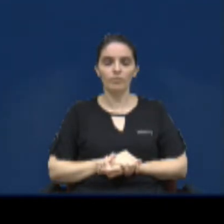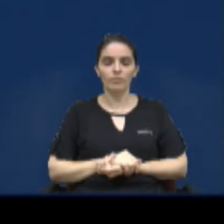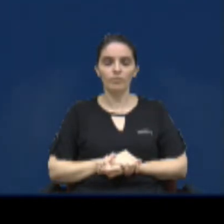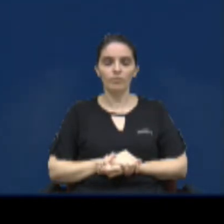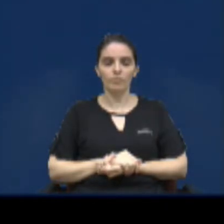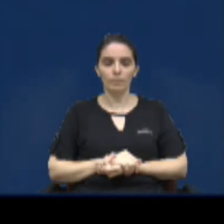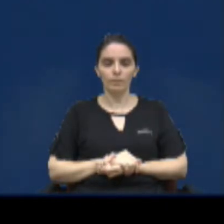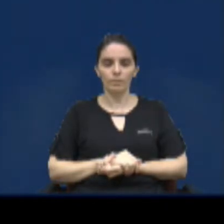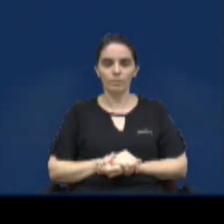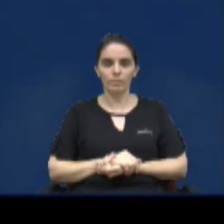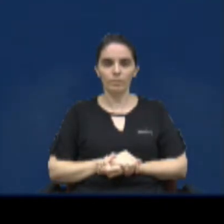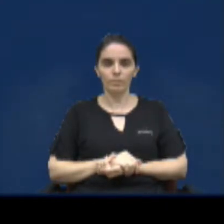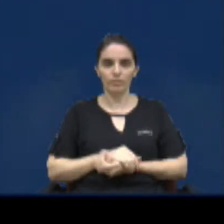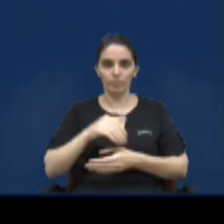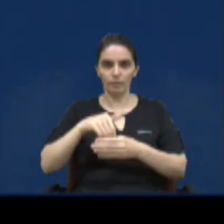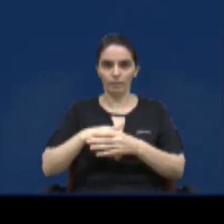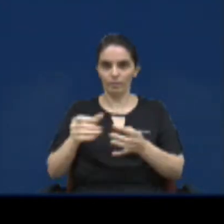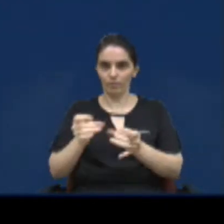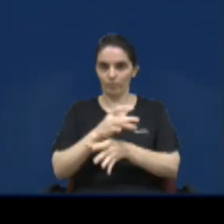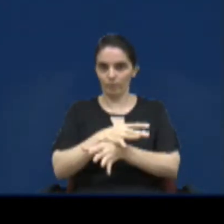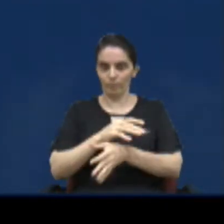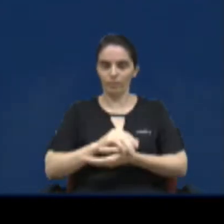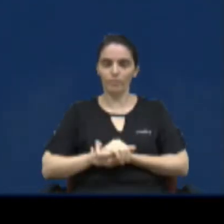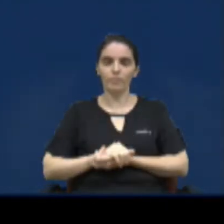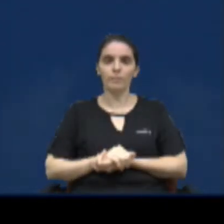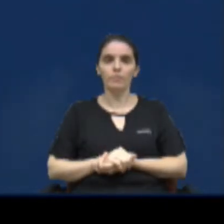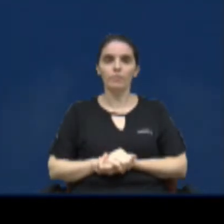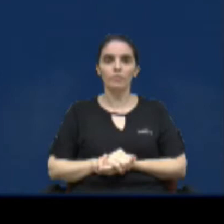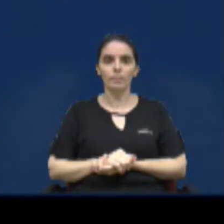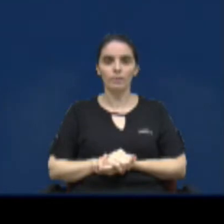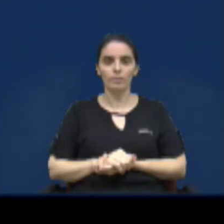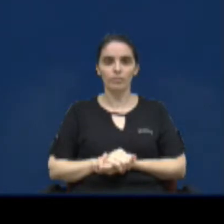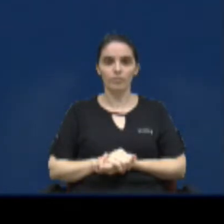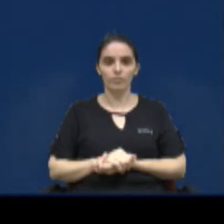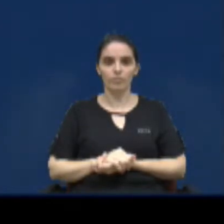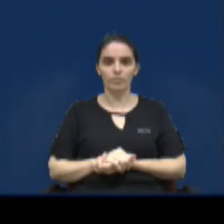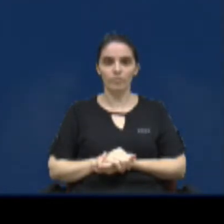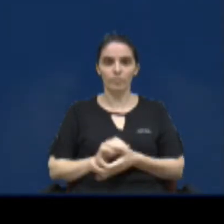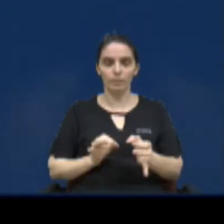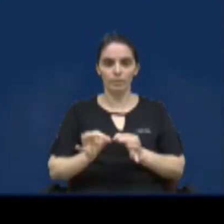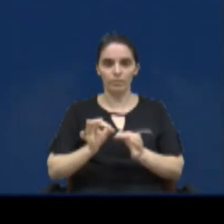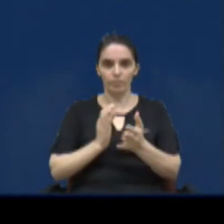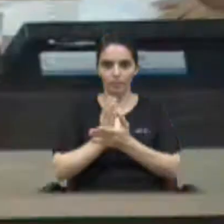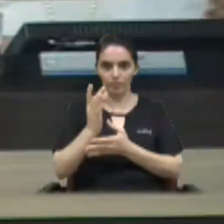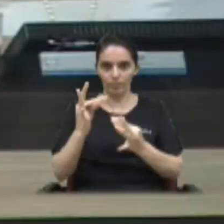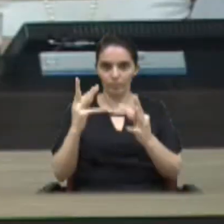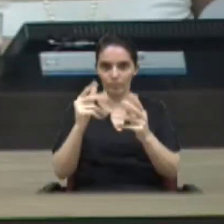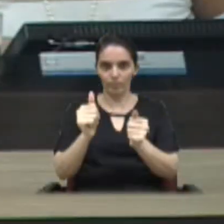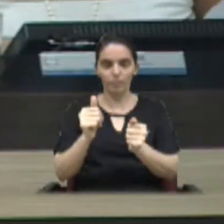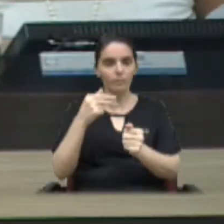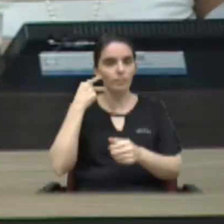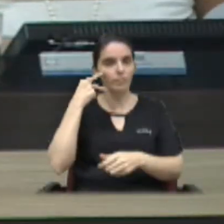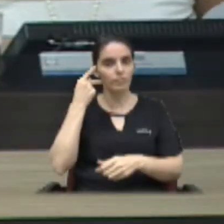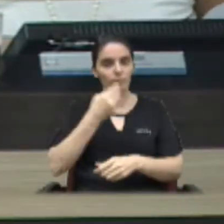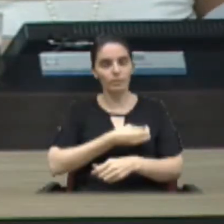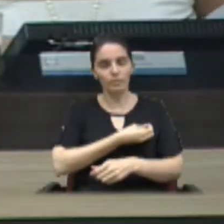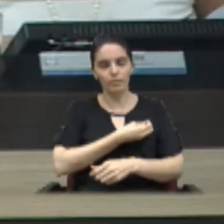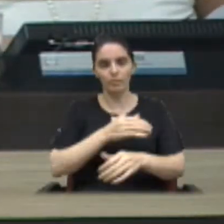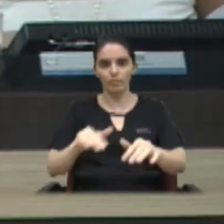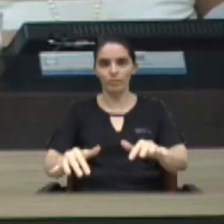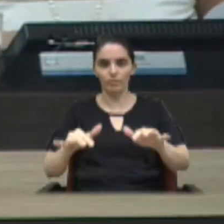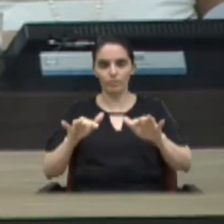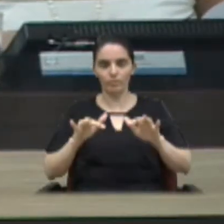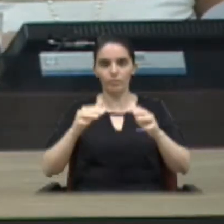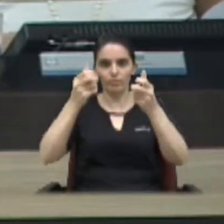está encerrada a votação o projeto foi aprovado por todos os vereadores presentes no